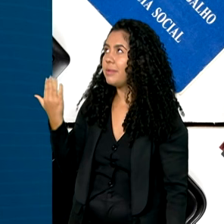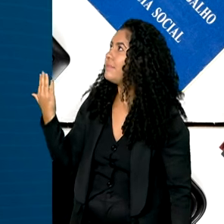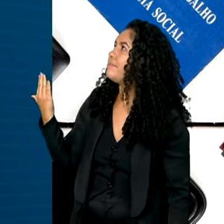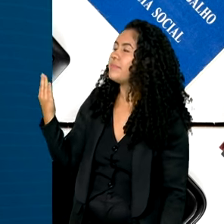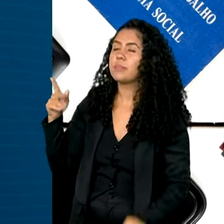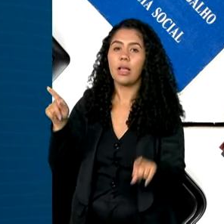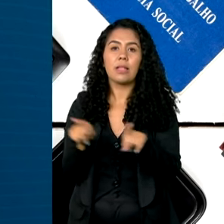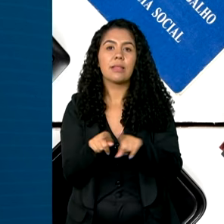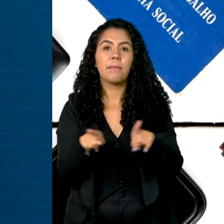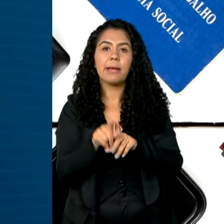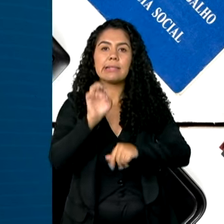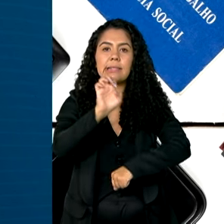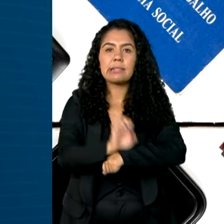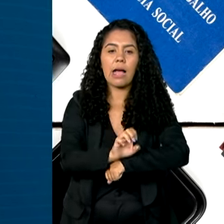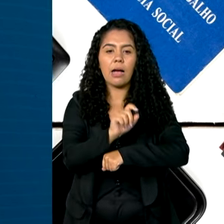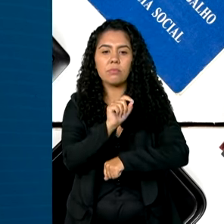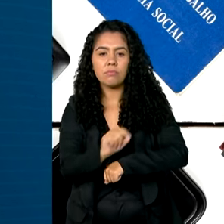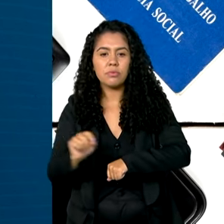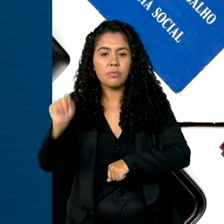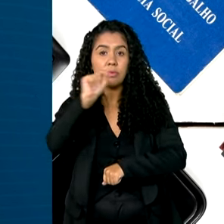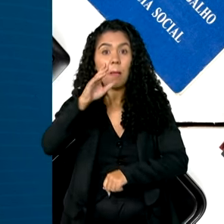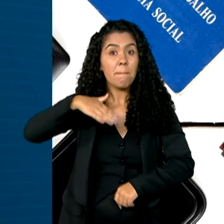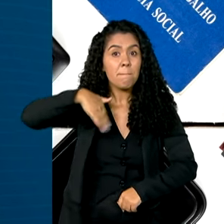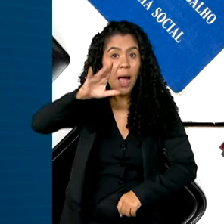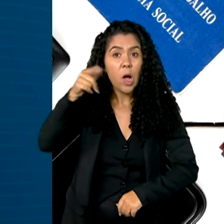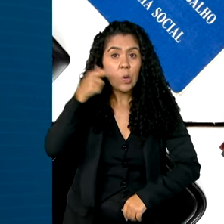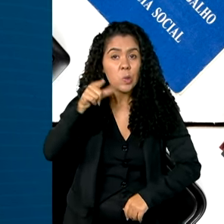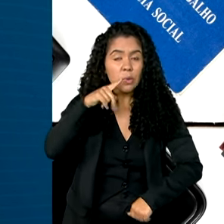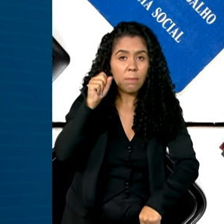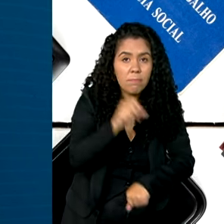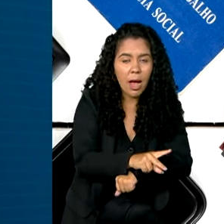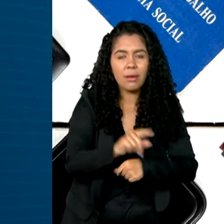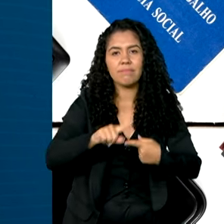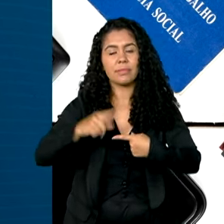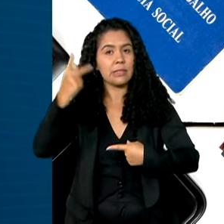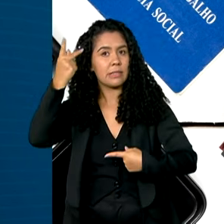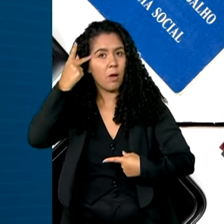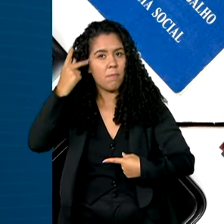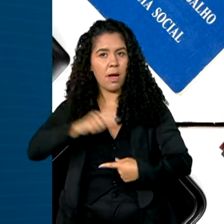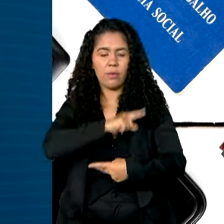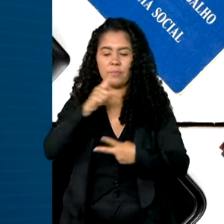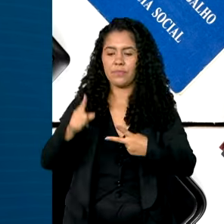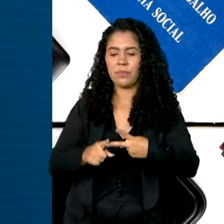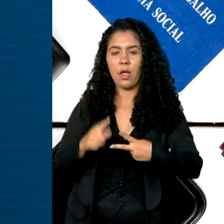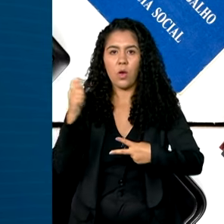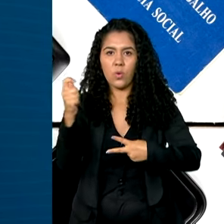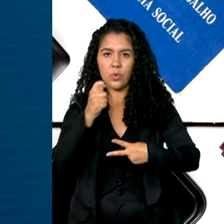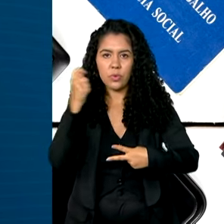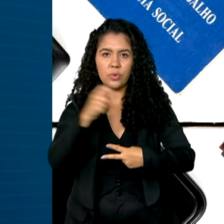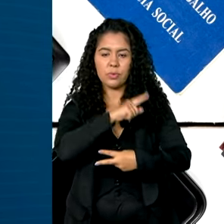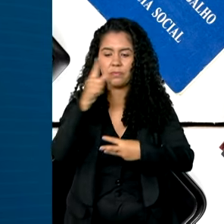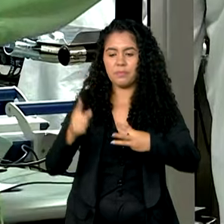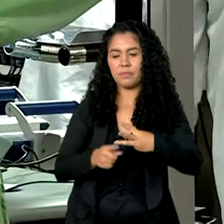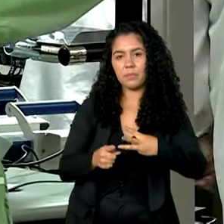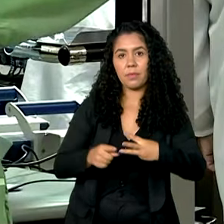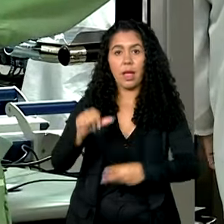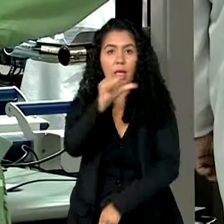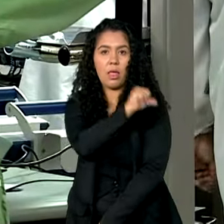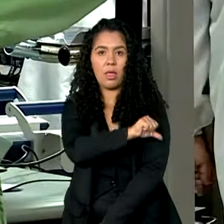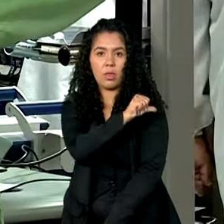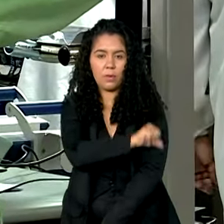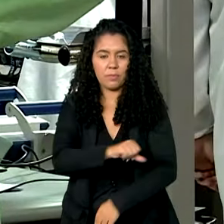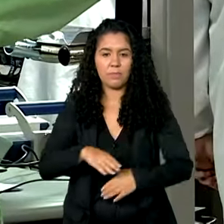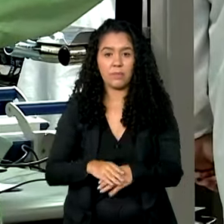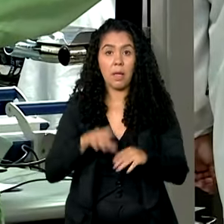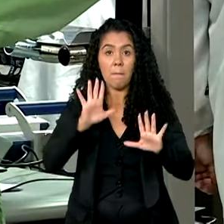os estados, as maiores gerações de emprego foram em São Paulo, Rio Grande do Sul e Rio de Janeiro. No